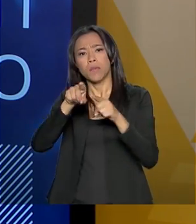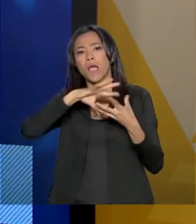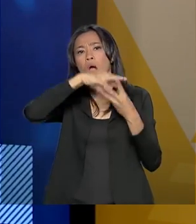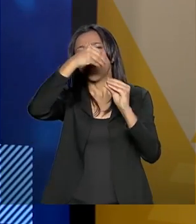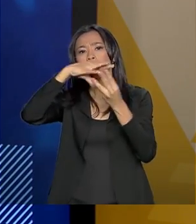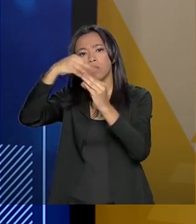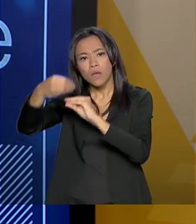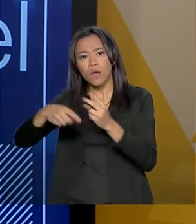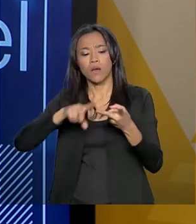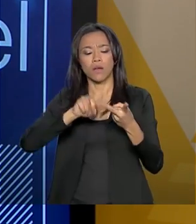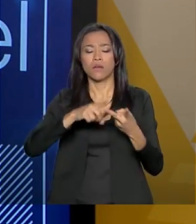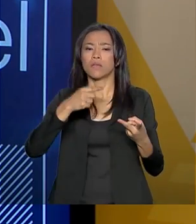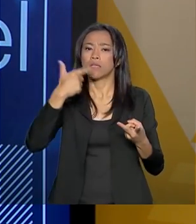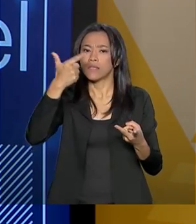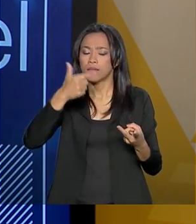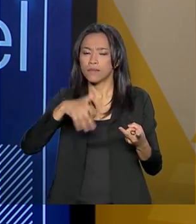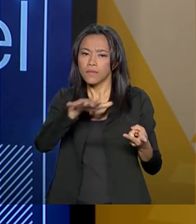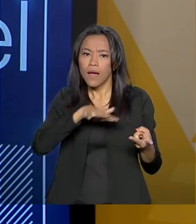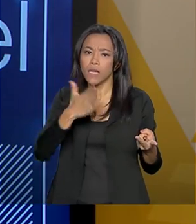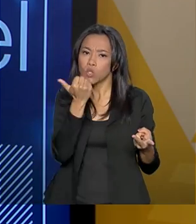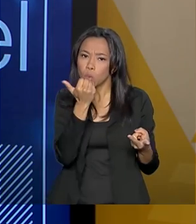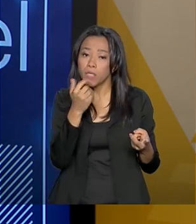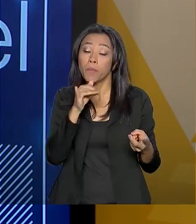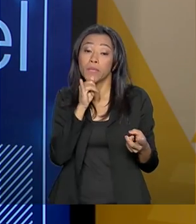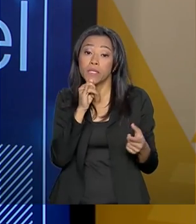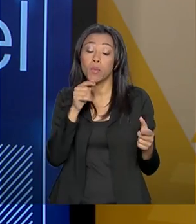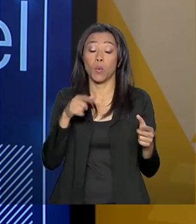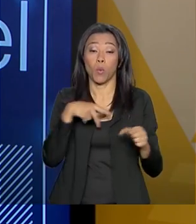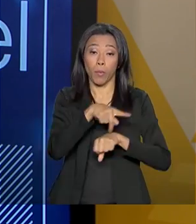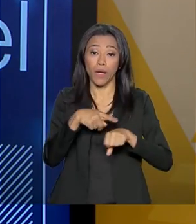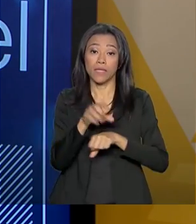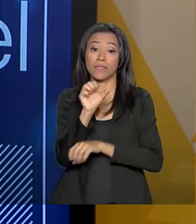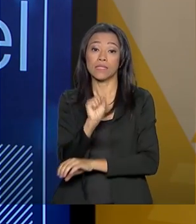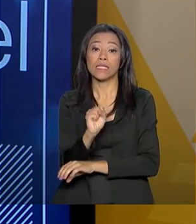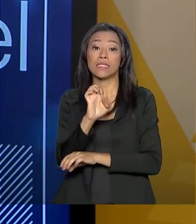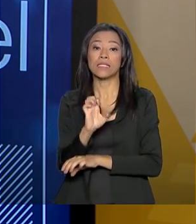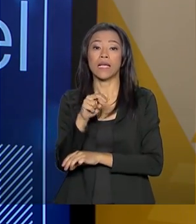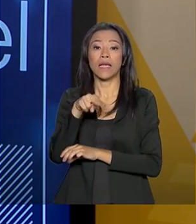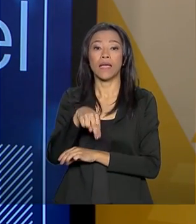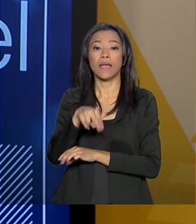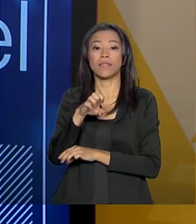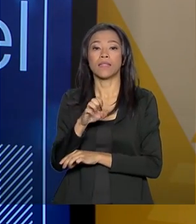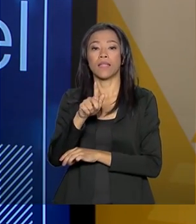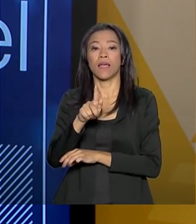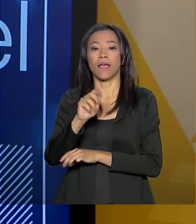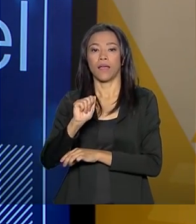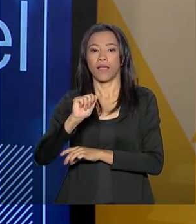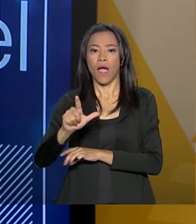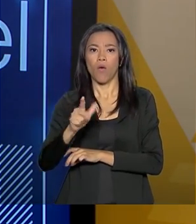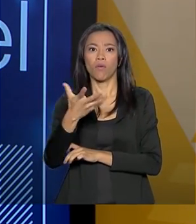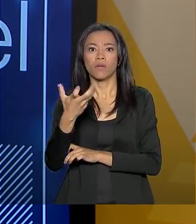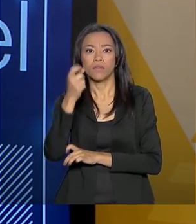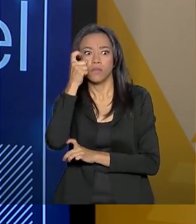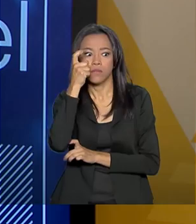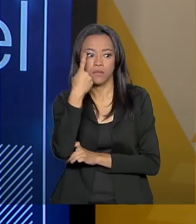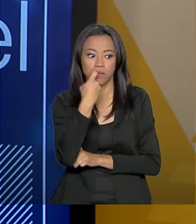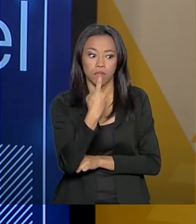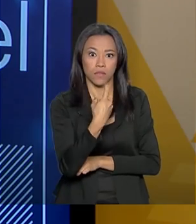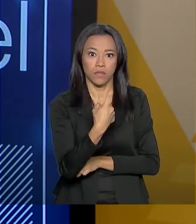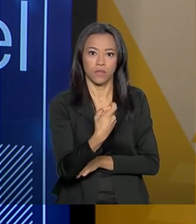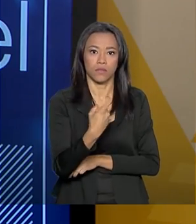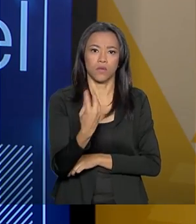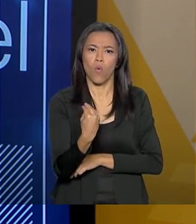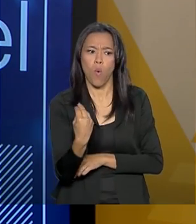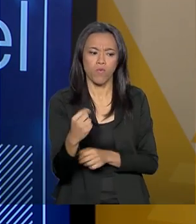área de produção de alimentos. O Senegal, por exemplo, está muito interessado na tecnologia de produção de arroz. Os países